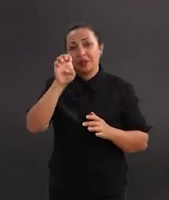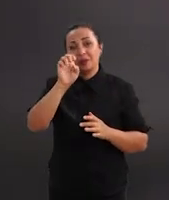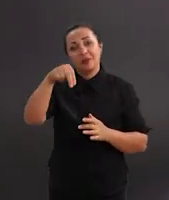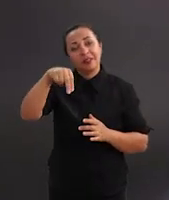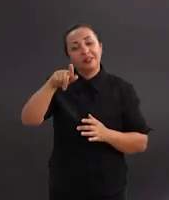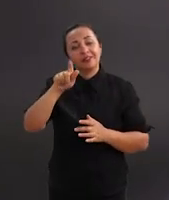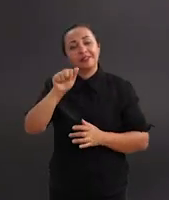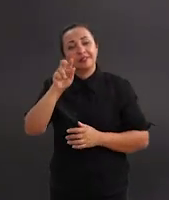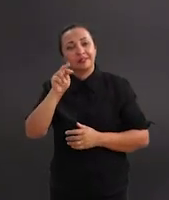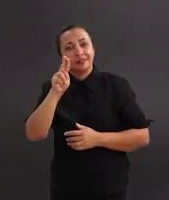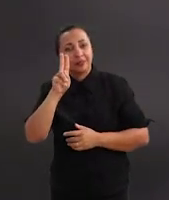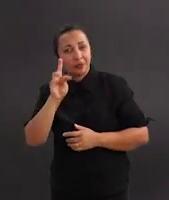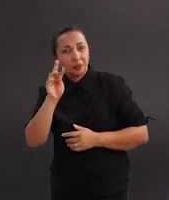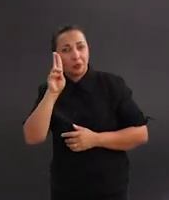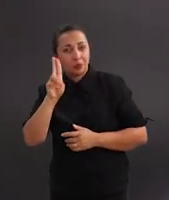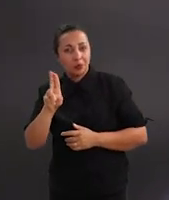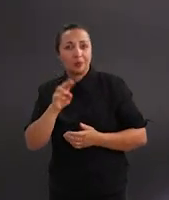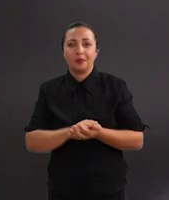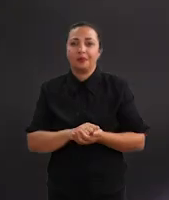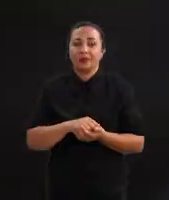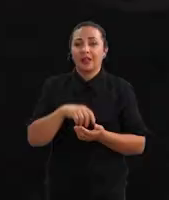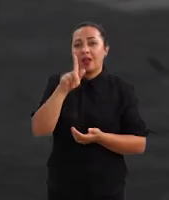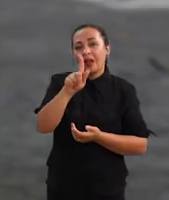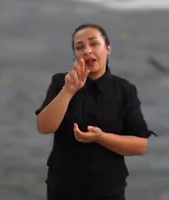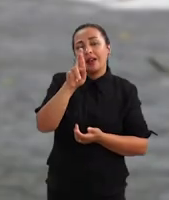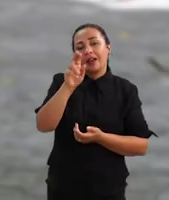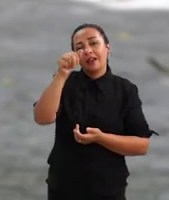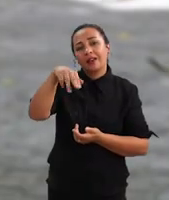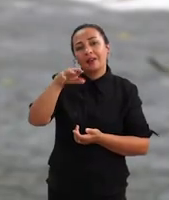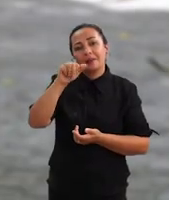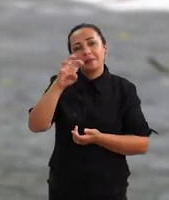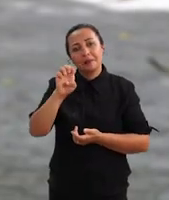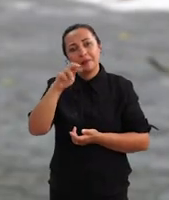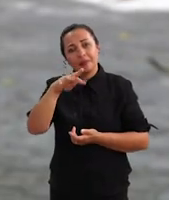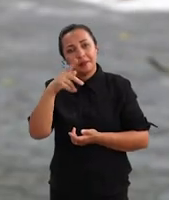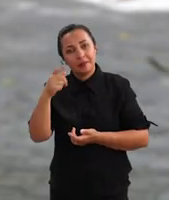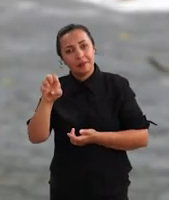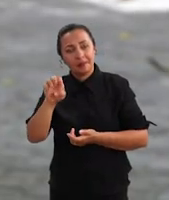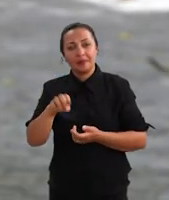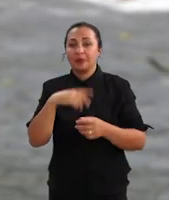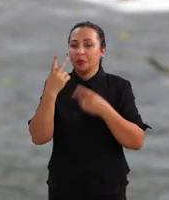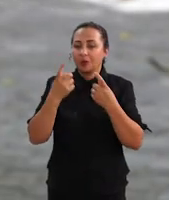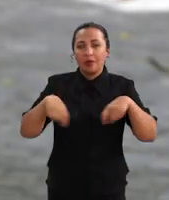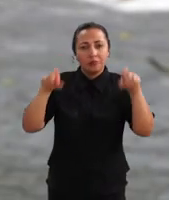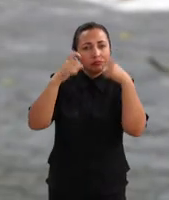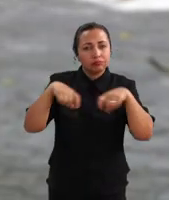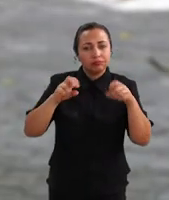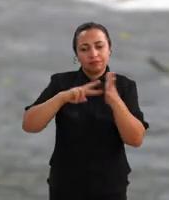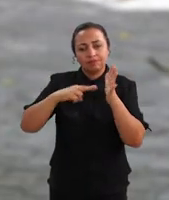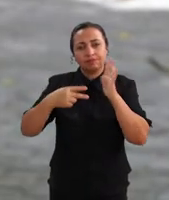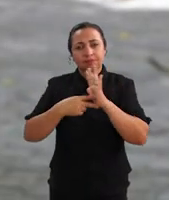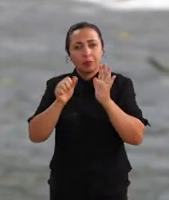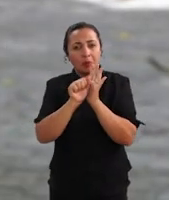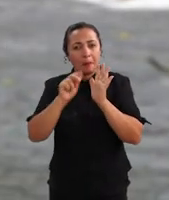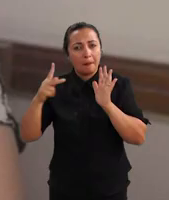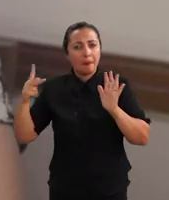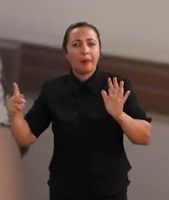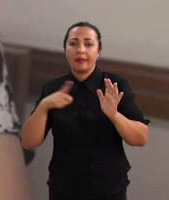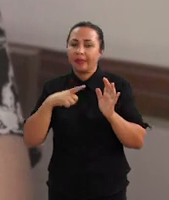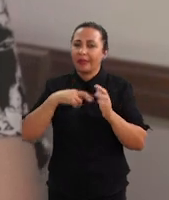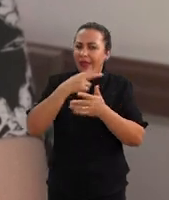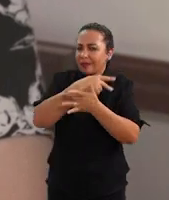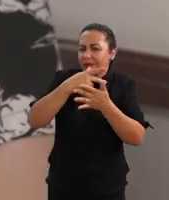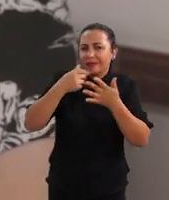eu dei o nome de Gramiep. Quando a gente vai desenvolver uma ferramenta computacional como um tradutor automático,